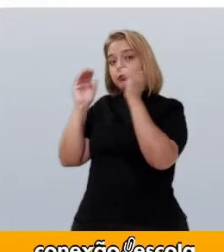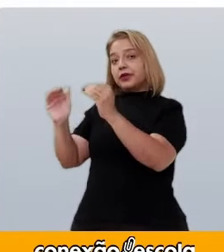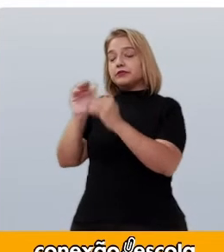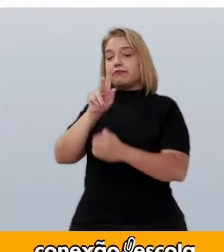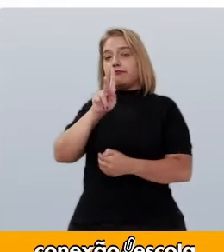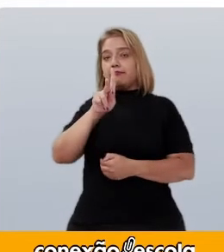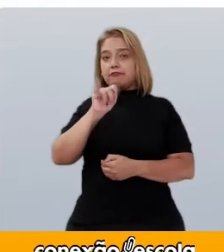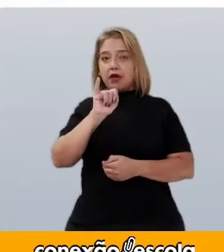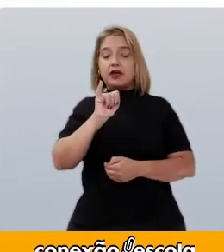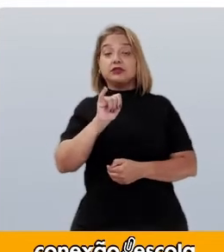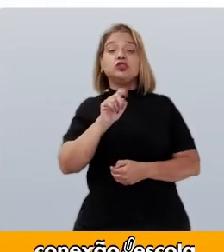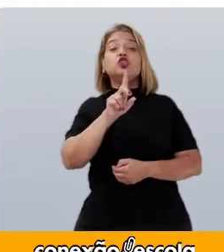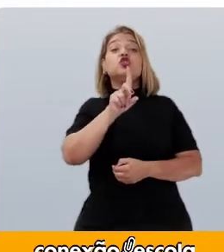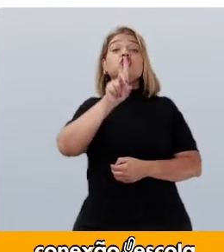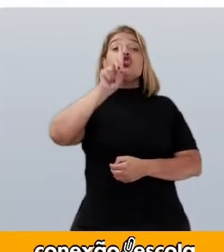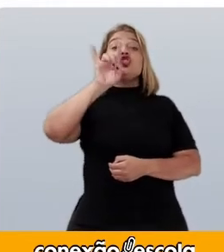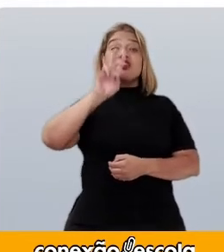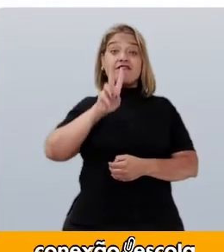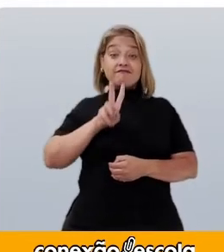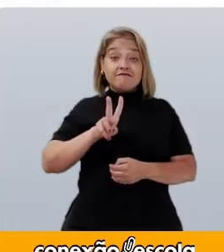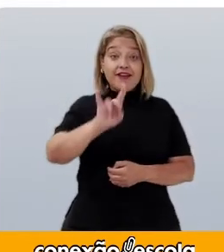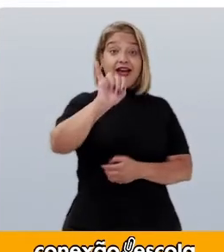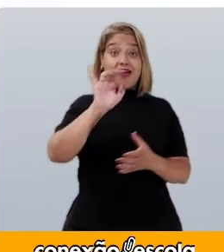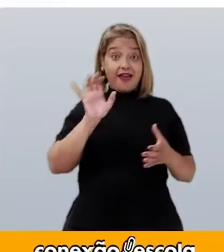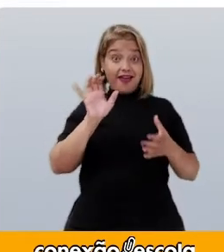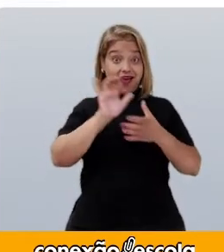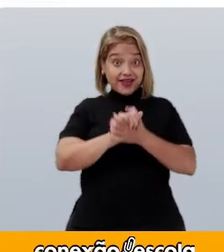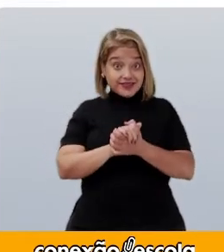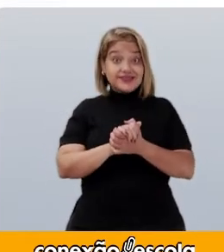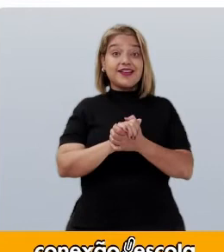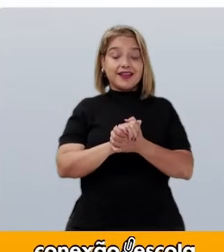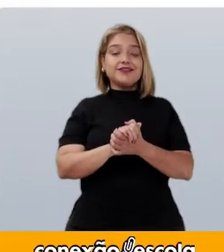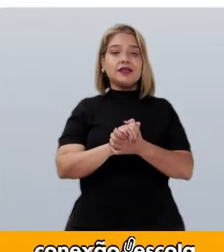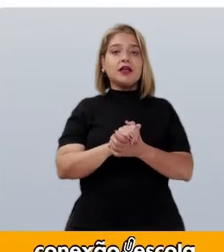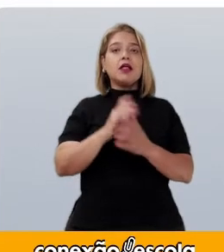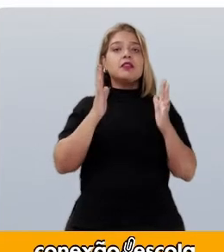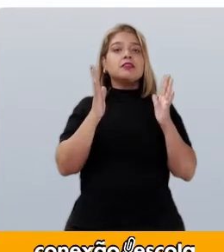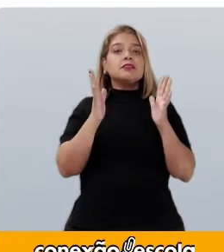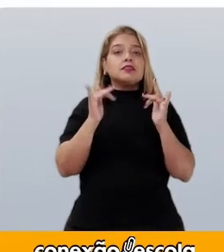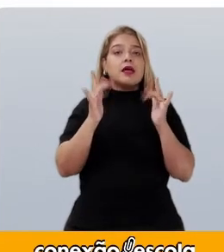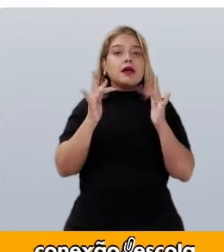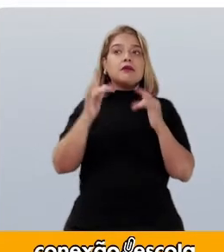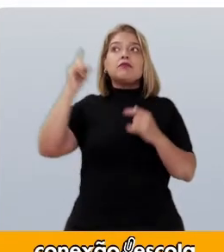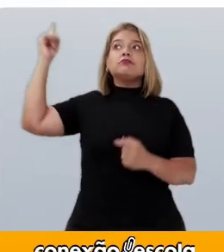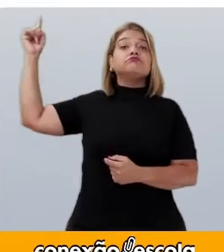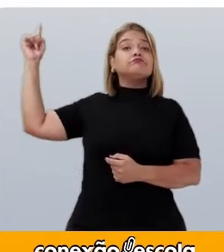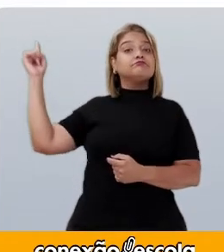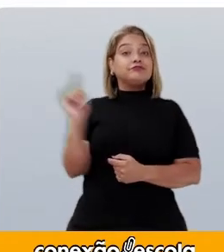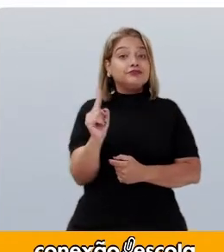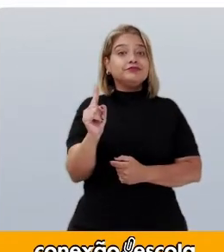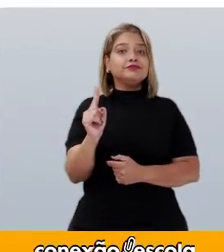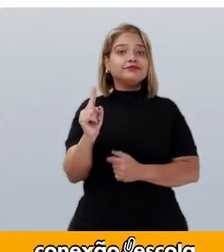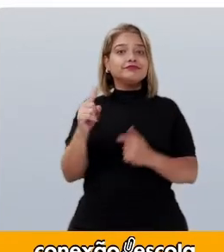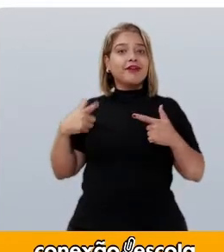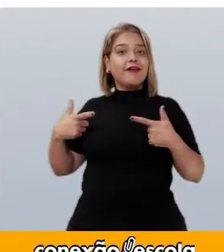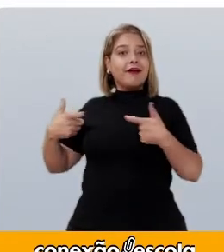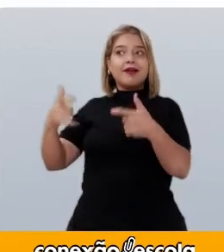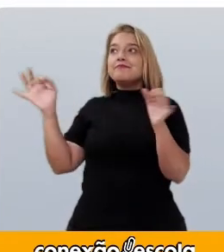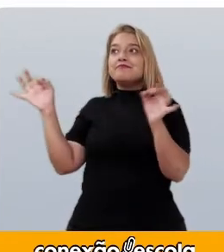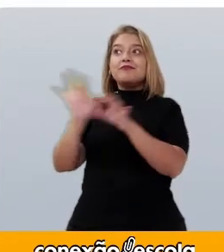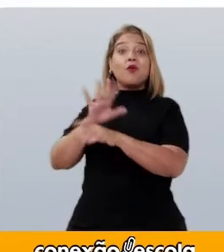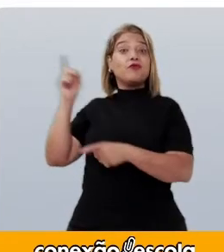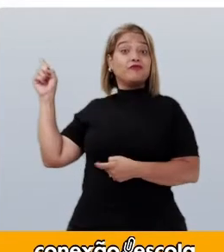E quando foi no dia do casamento, o seu namorado chegou das guerras.